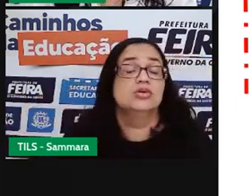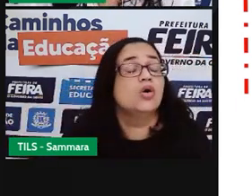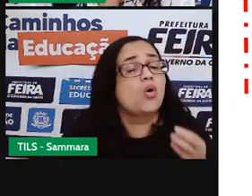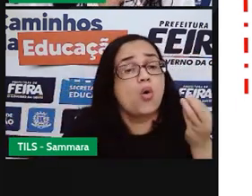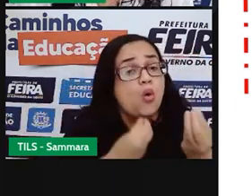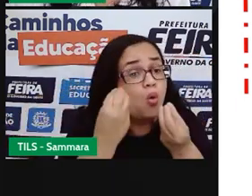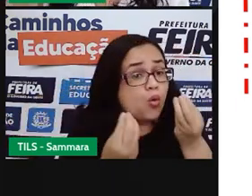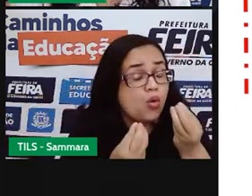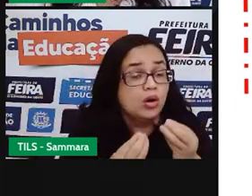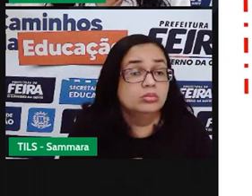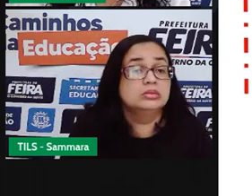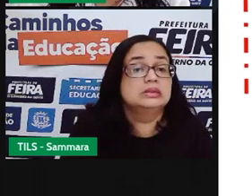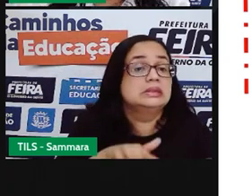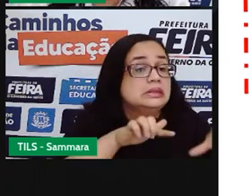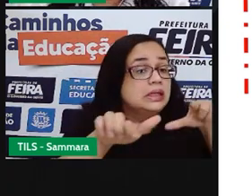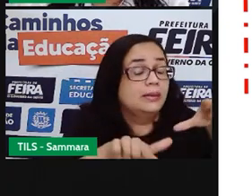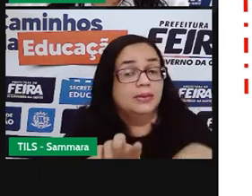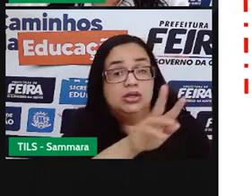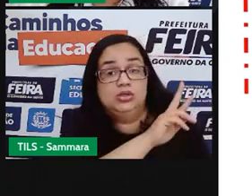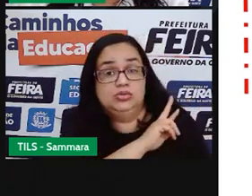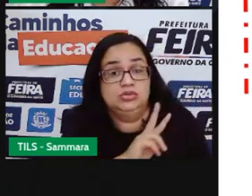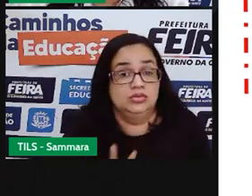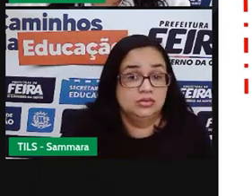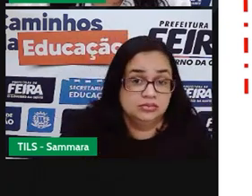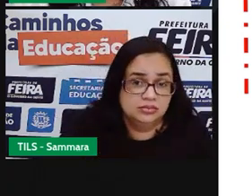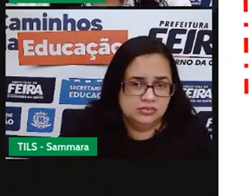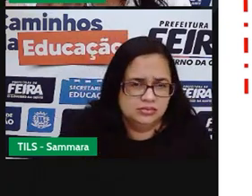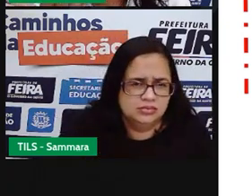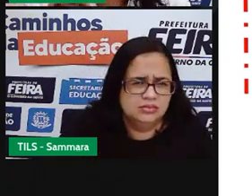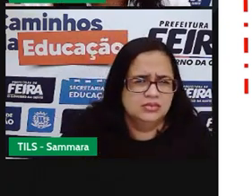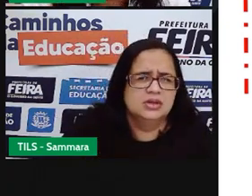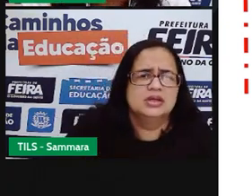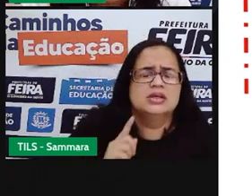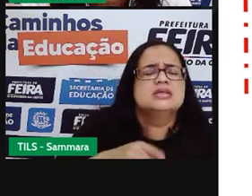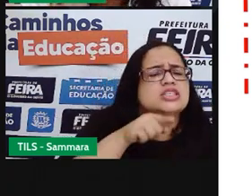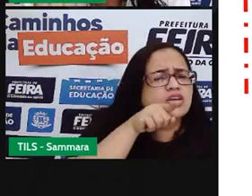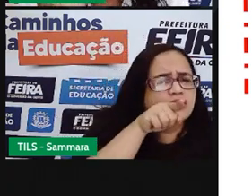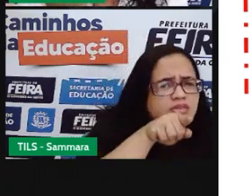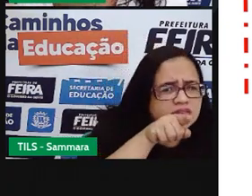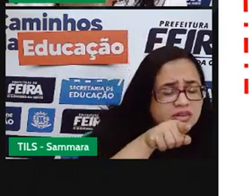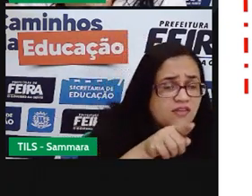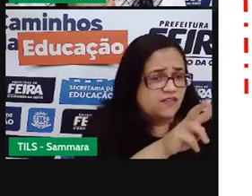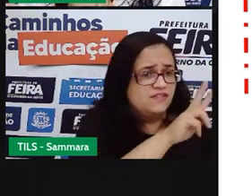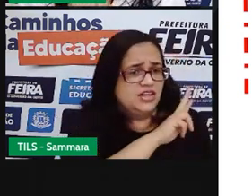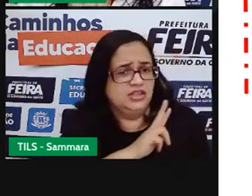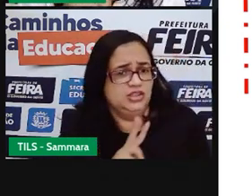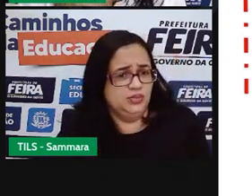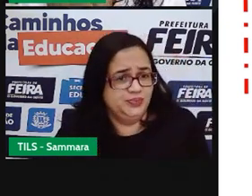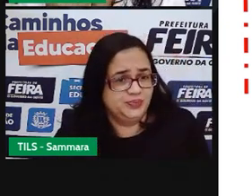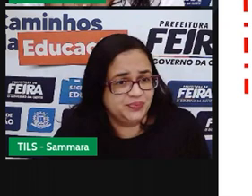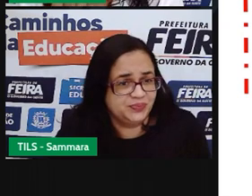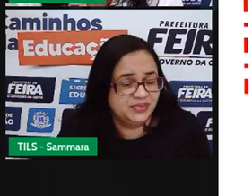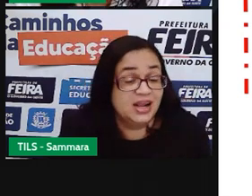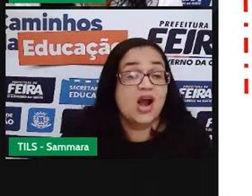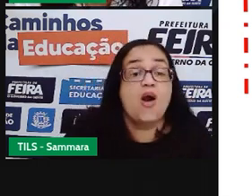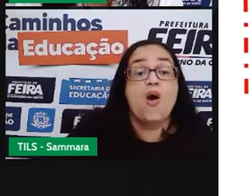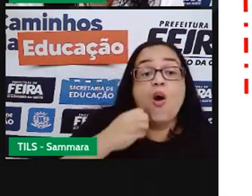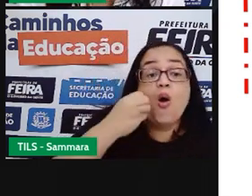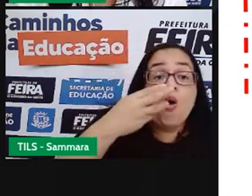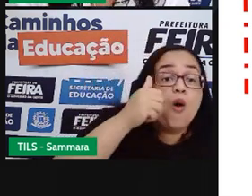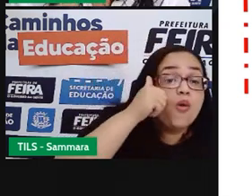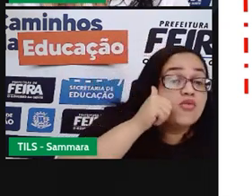as funções e atribuições dos vereadores, se você fosse um vereador ou